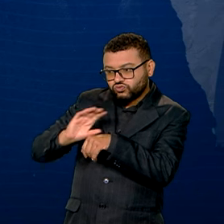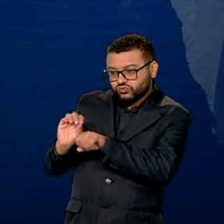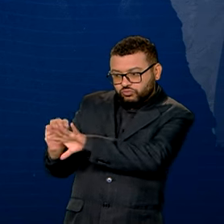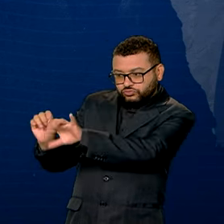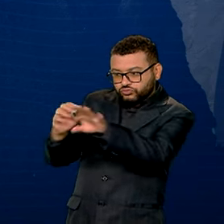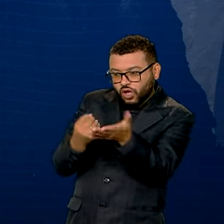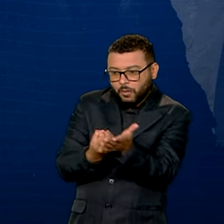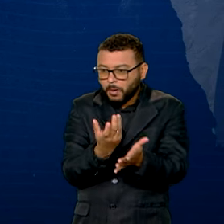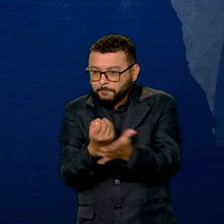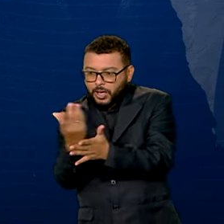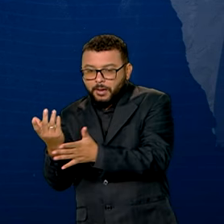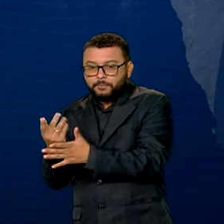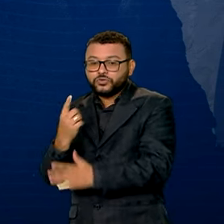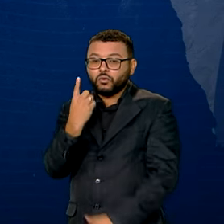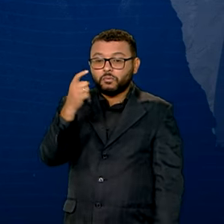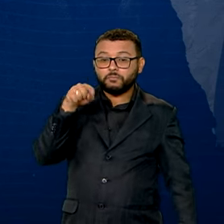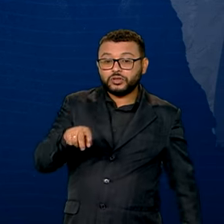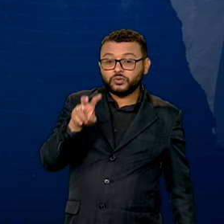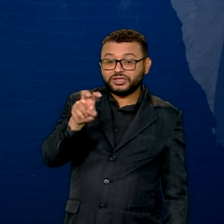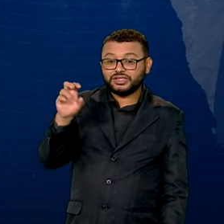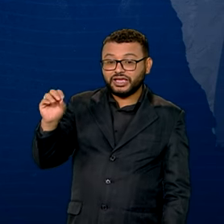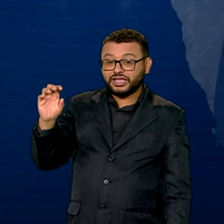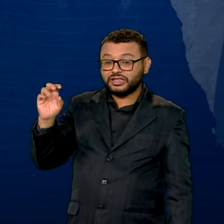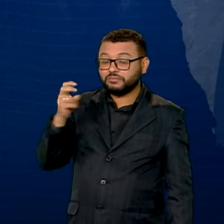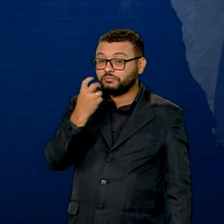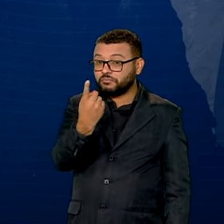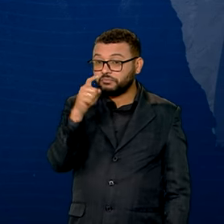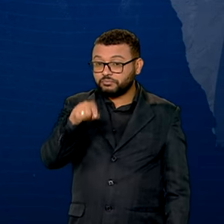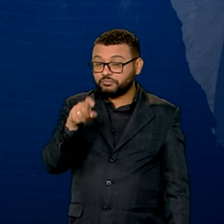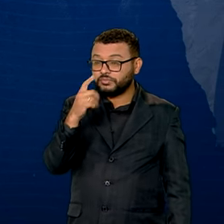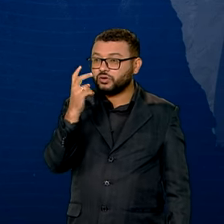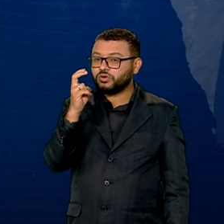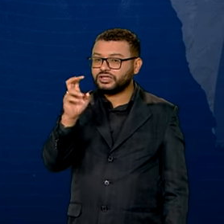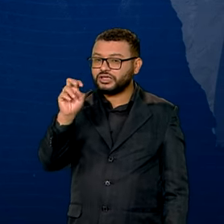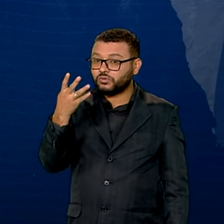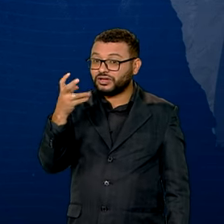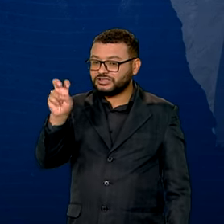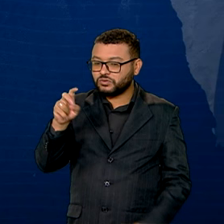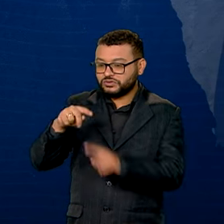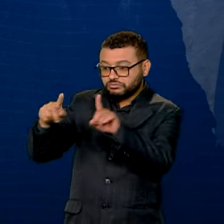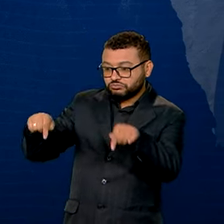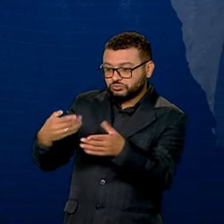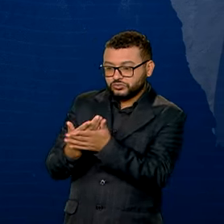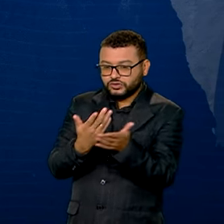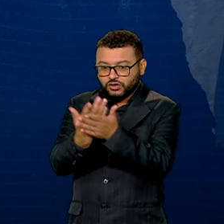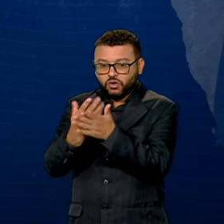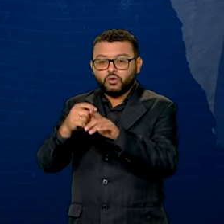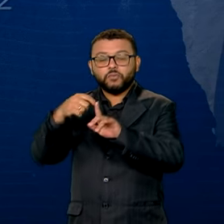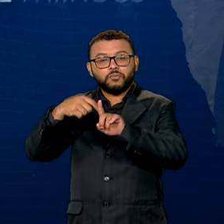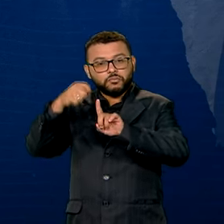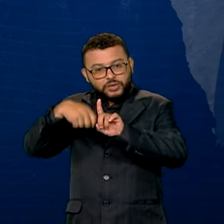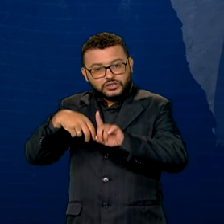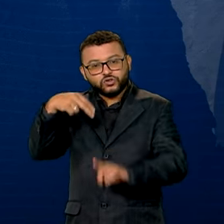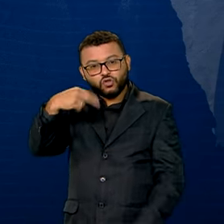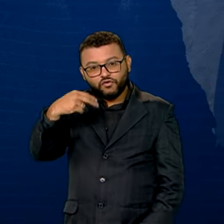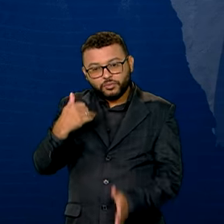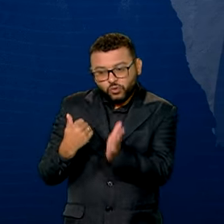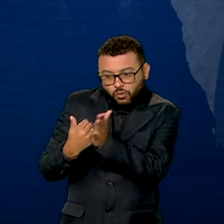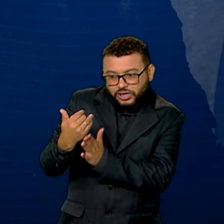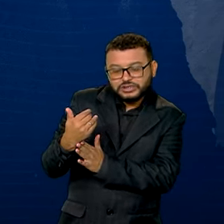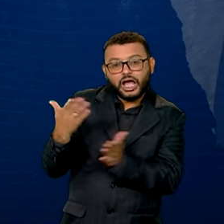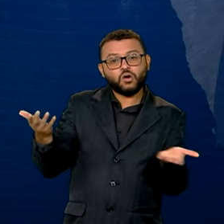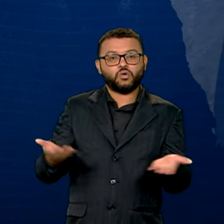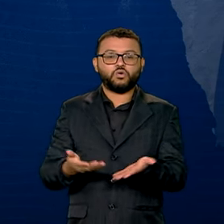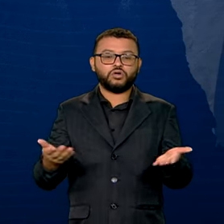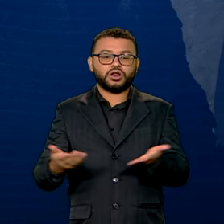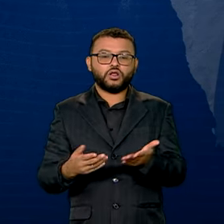atuarem em 1.545 turmas. As aulas devem começar em novembro deste ano. Ao todo, o